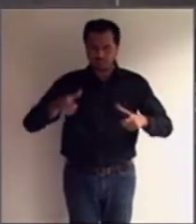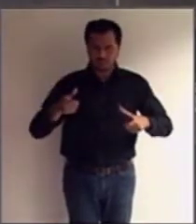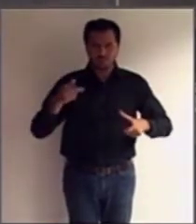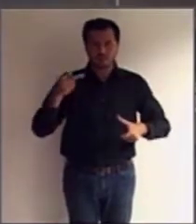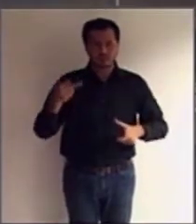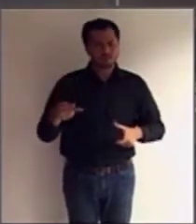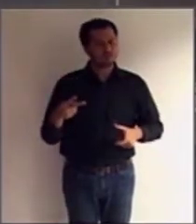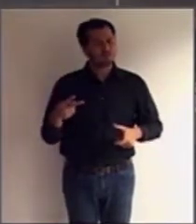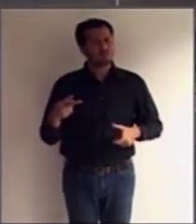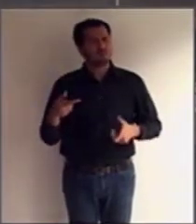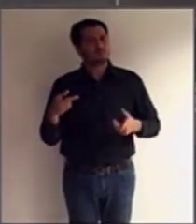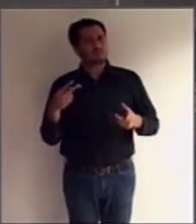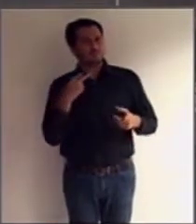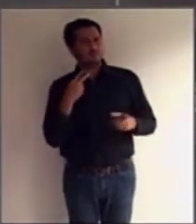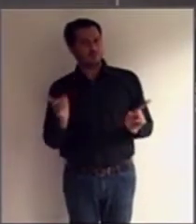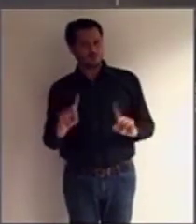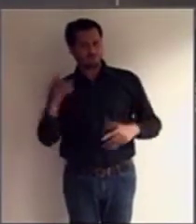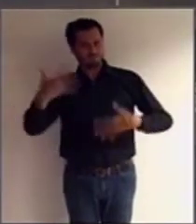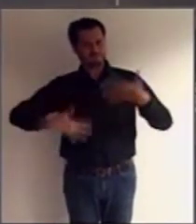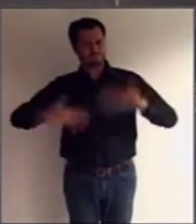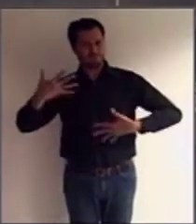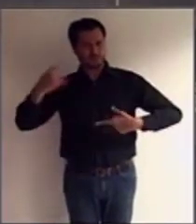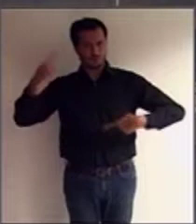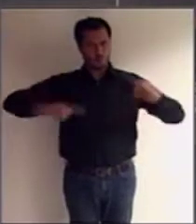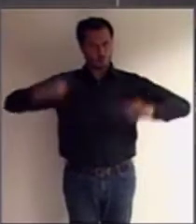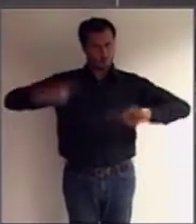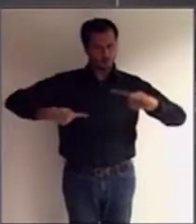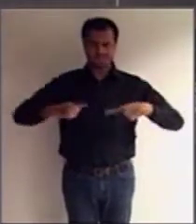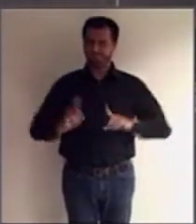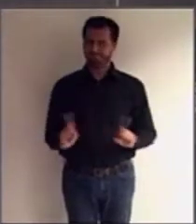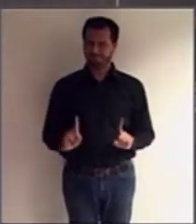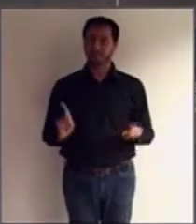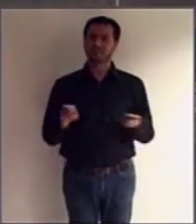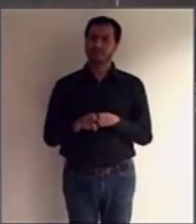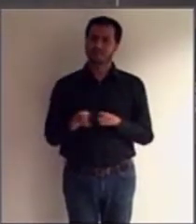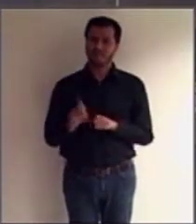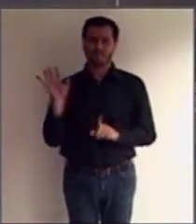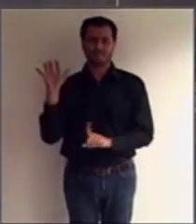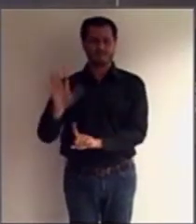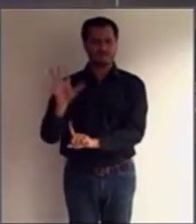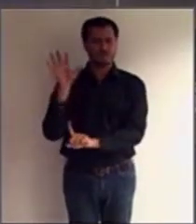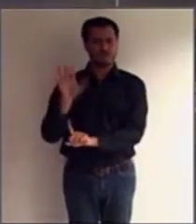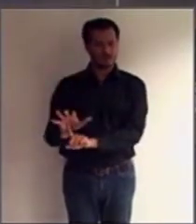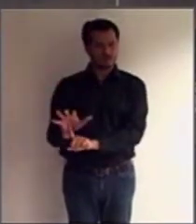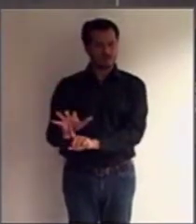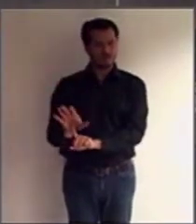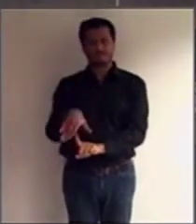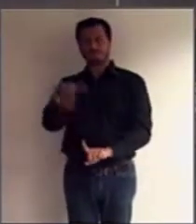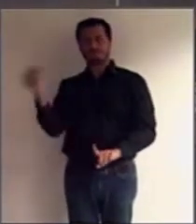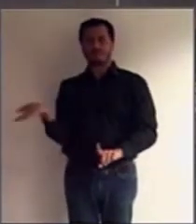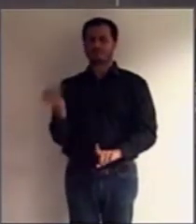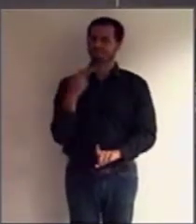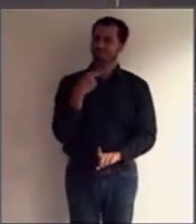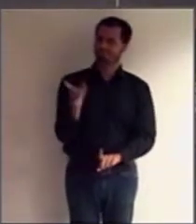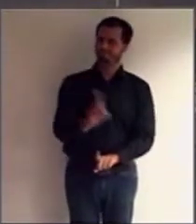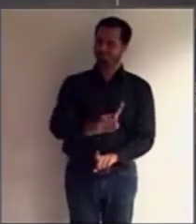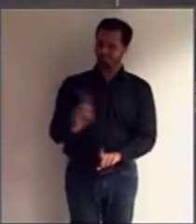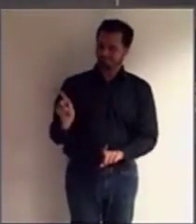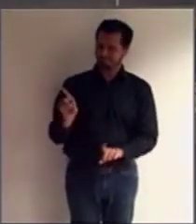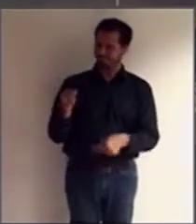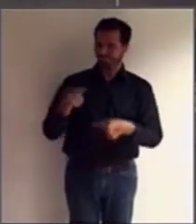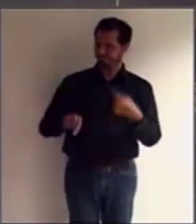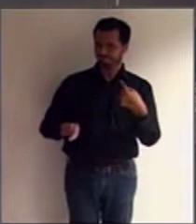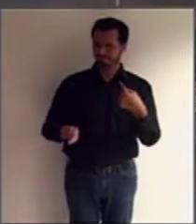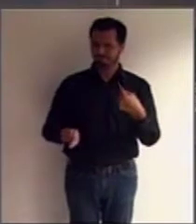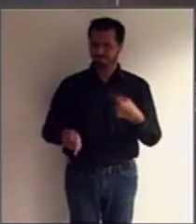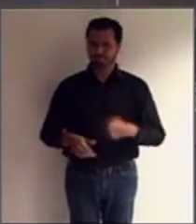curador e de qualquer tipo de influência indevida, que seja proporcional e apropriada às